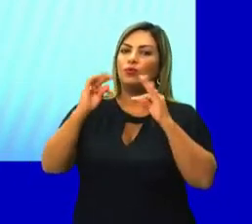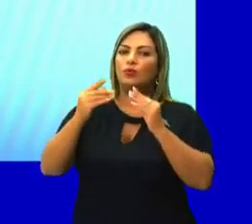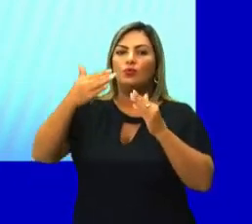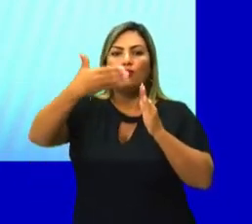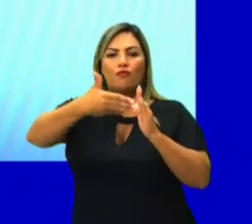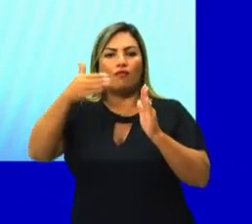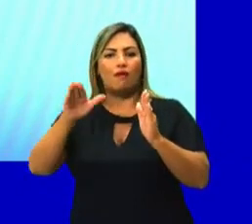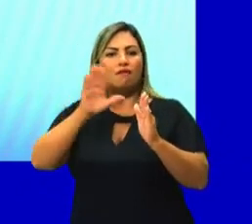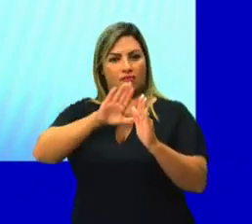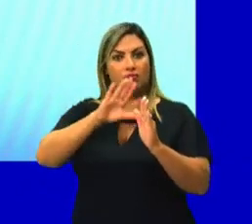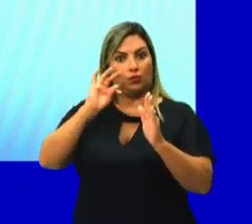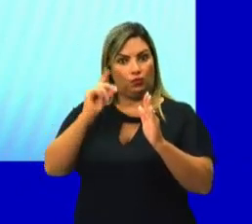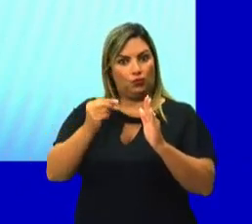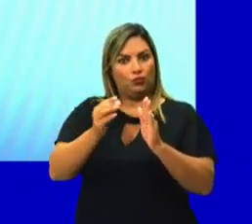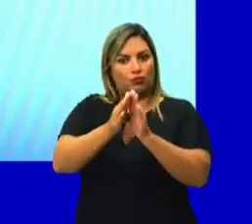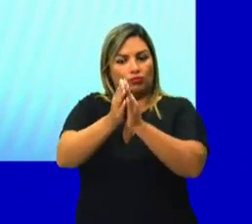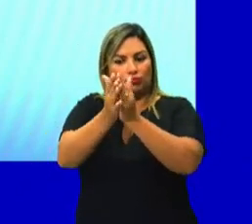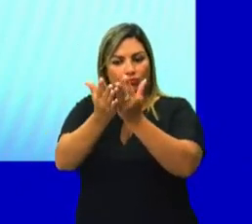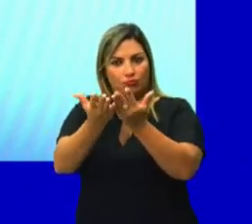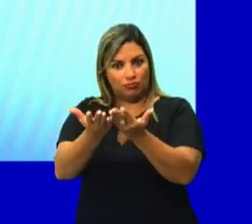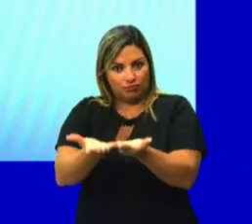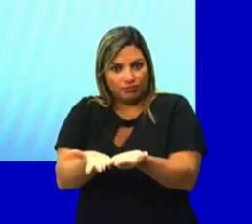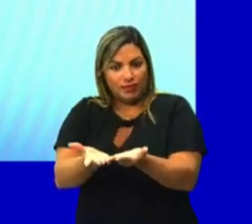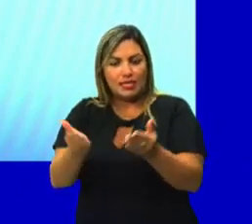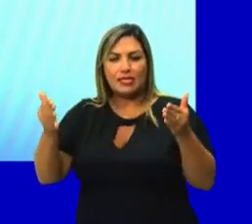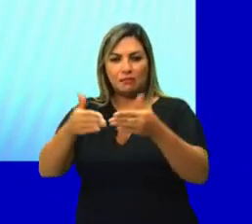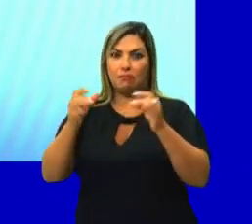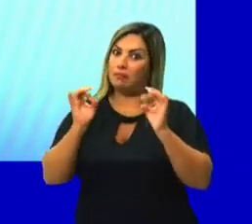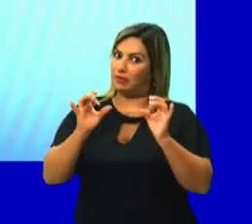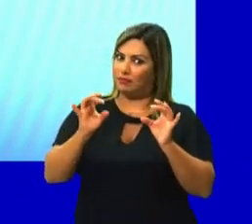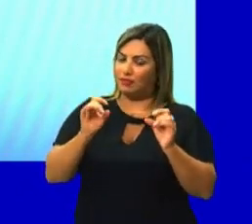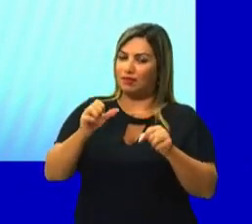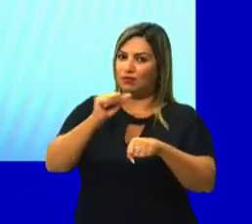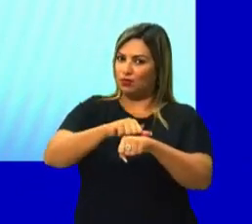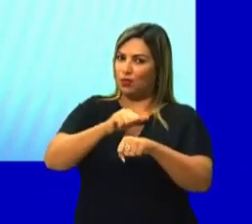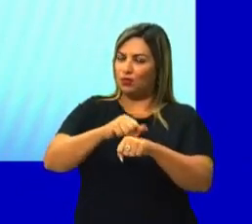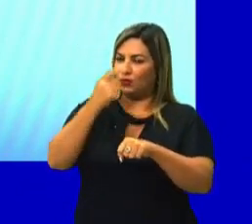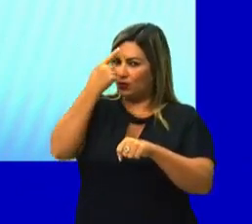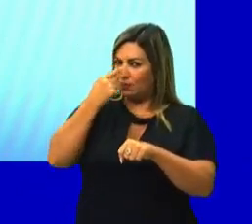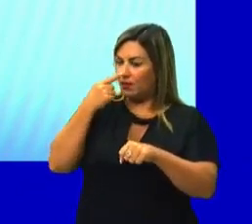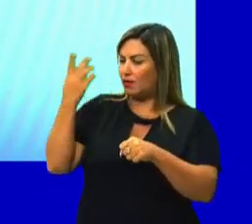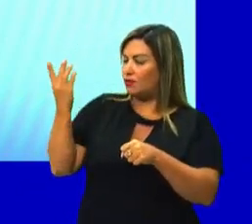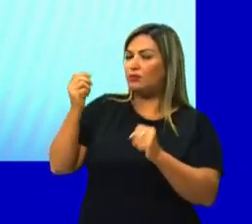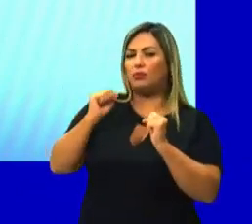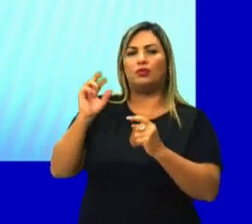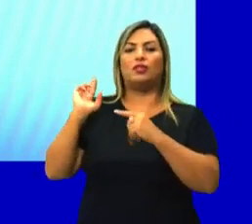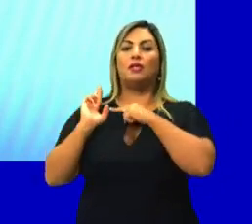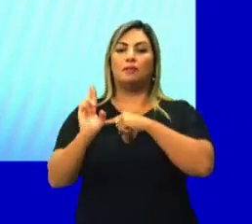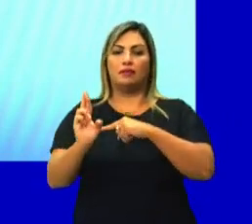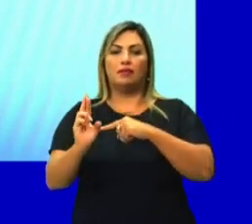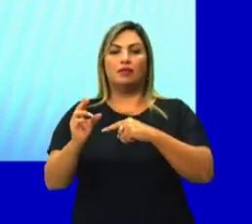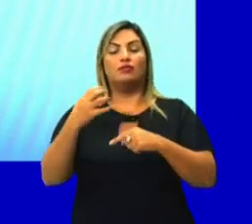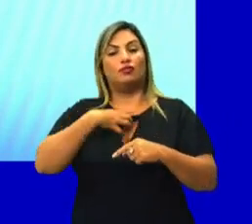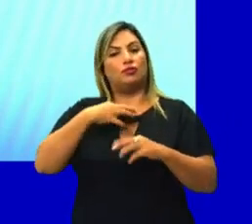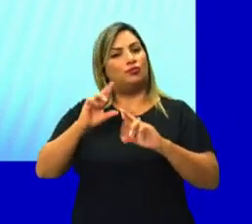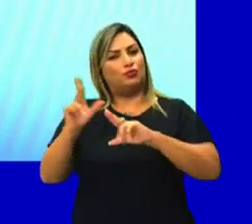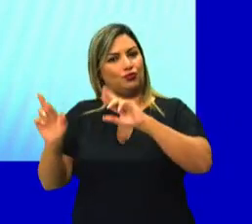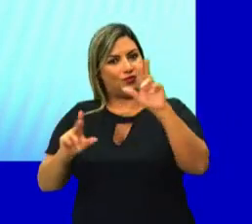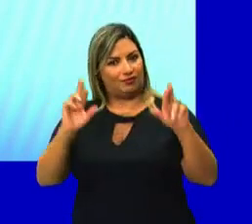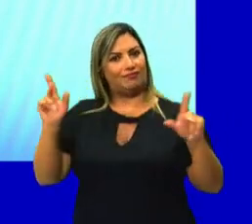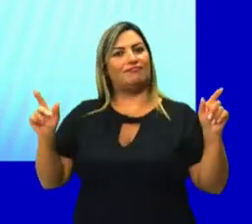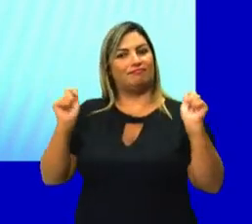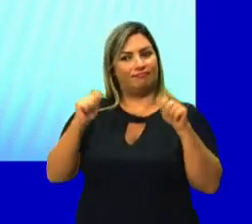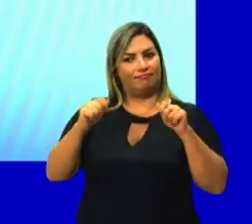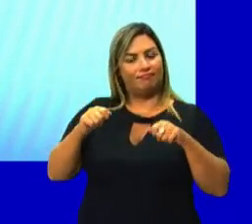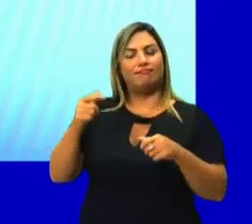faces desse sólido e todas as especificidades desse sólido, a gente pode representar essa planificação de formas diferentes.